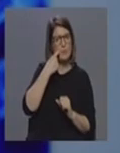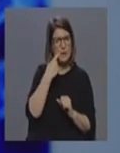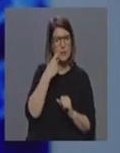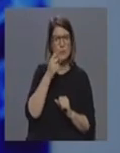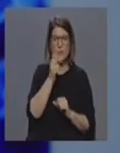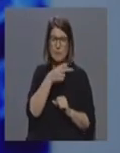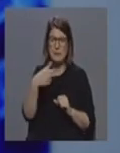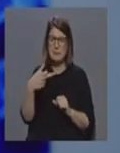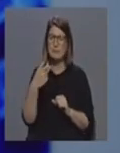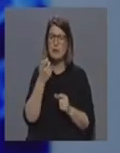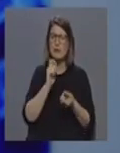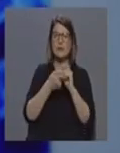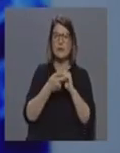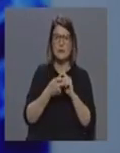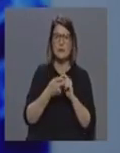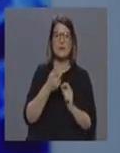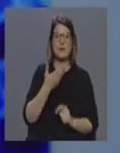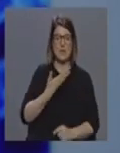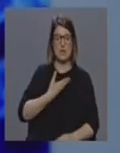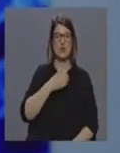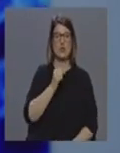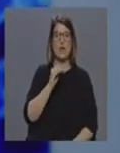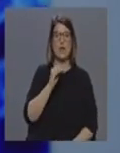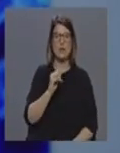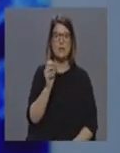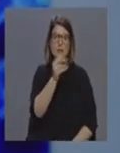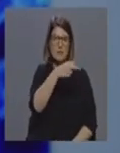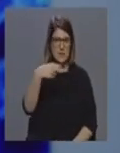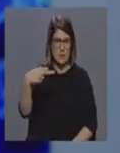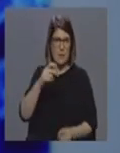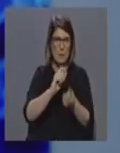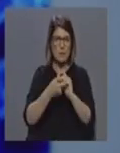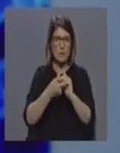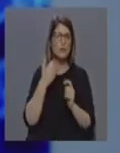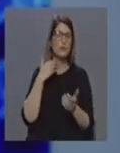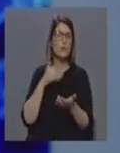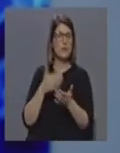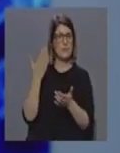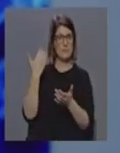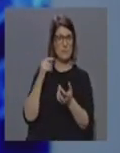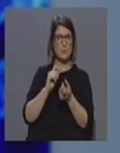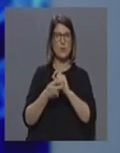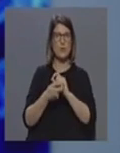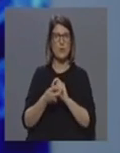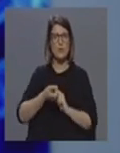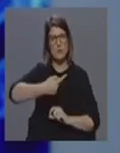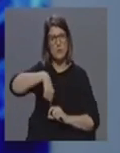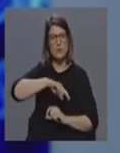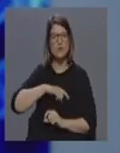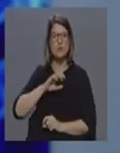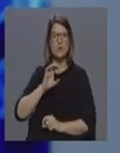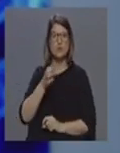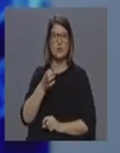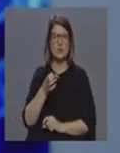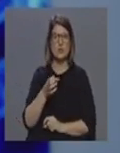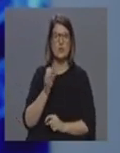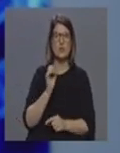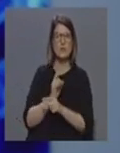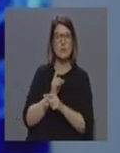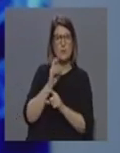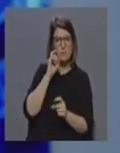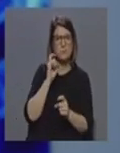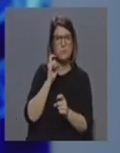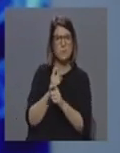Como sabemos, entanto, a DGS autorou a sua definição na passada segunda-feira. Nós, entanto, na região, temos estado a acompanhar em